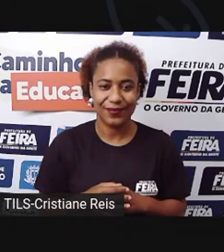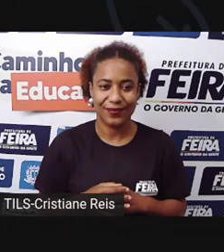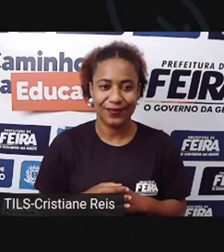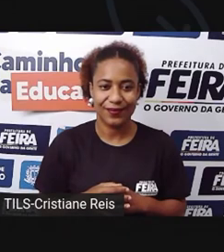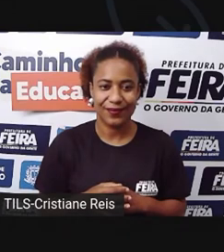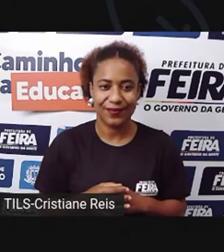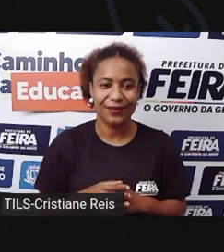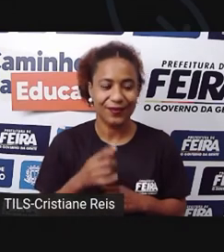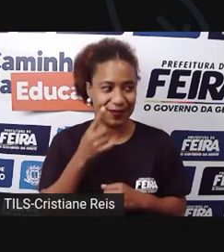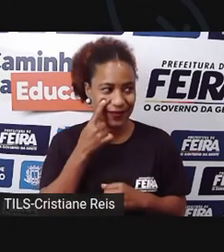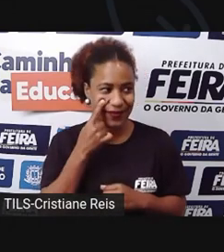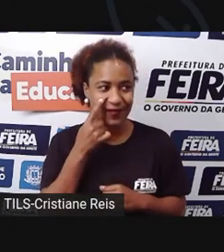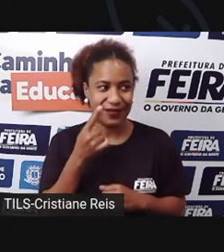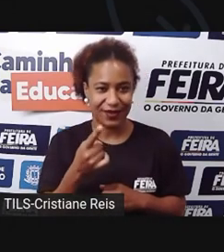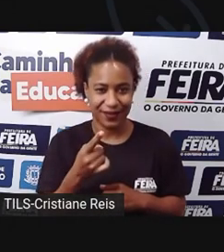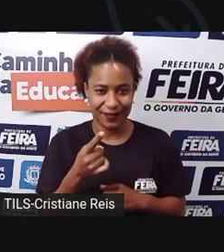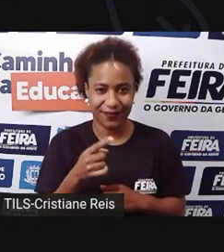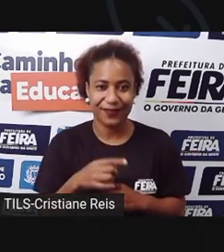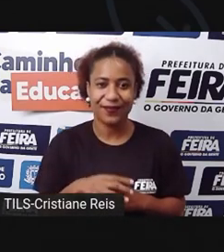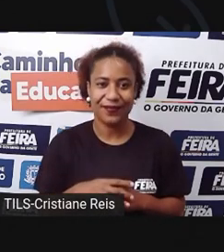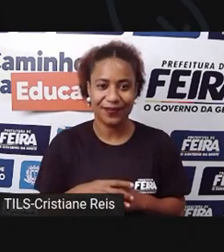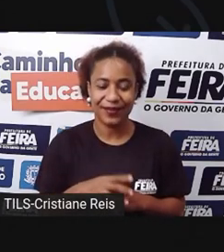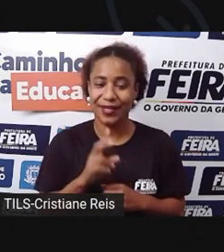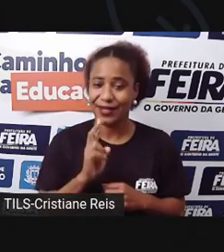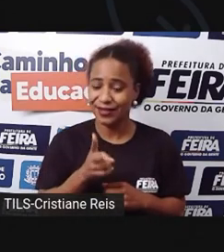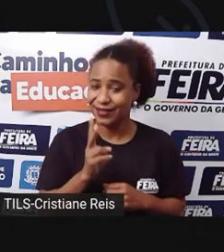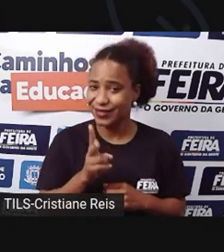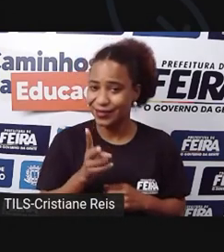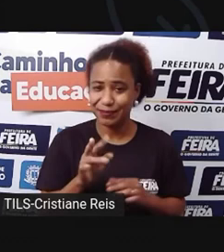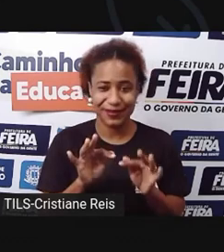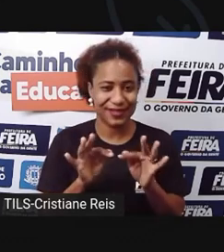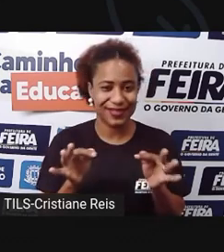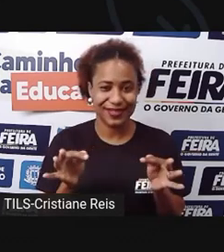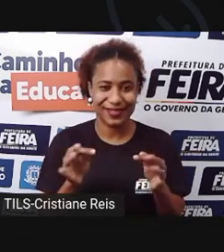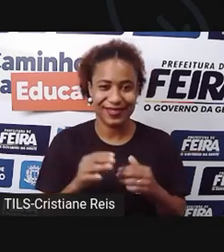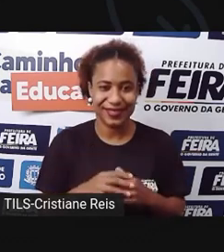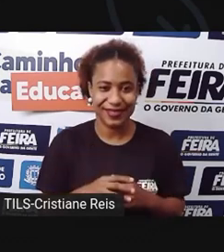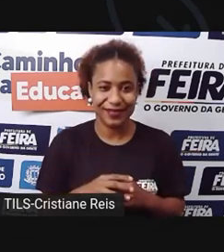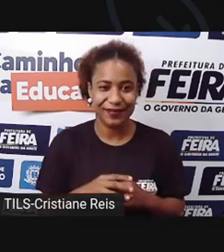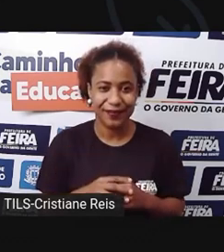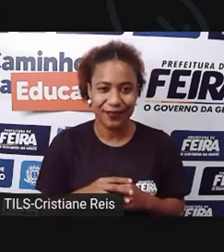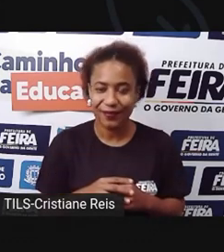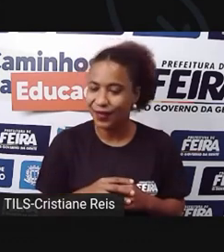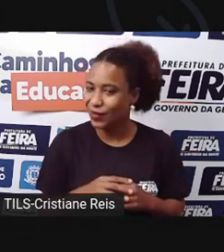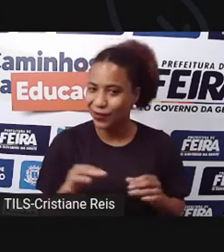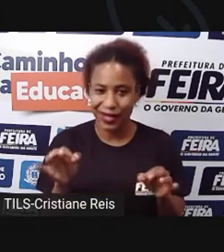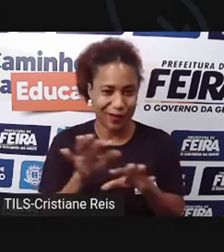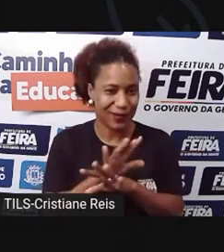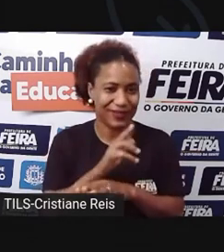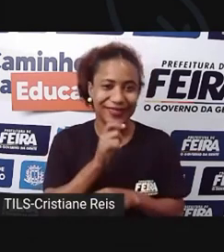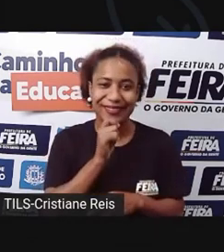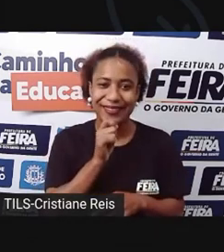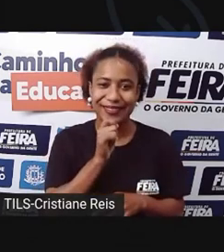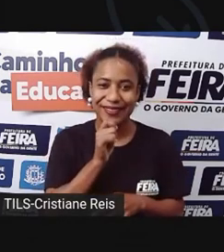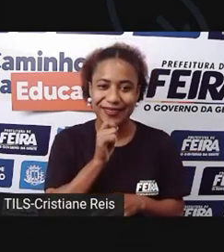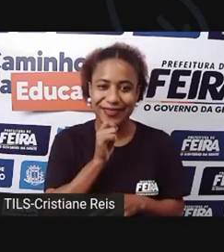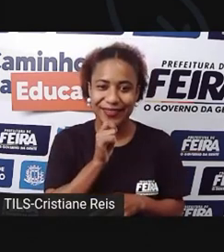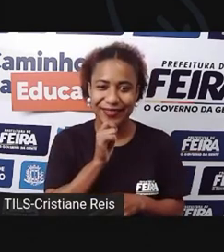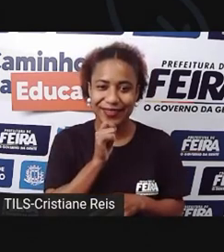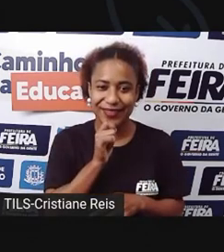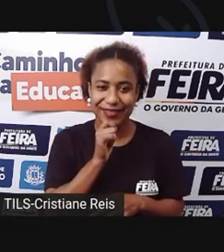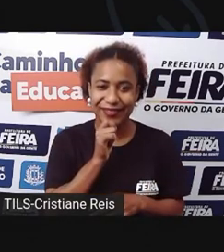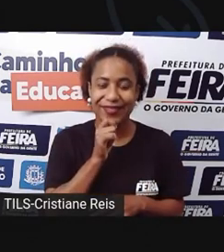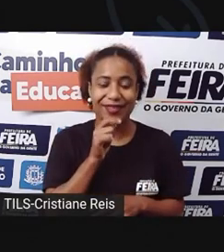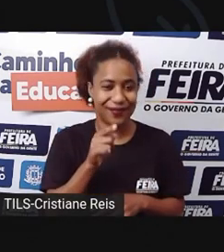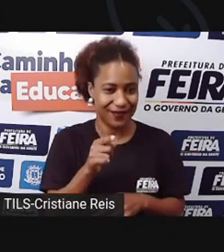Ó, simples assim. Acabou pra Yane? Não, acabou ainda não, mas é só isso, a parte de você